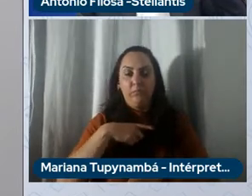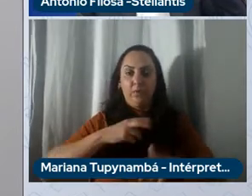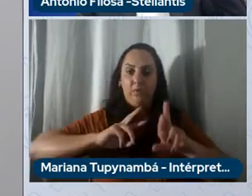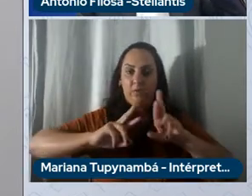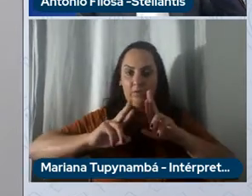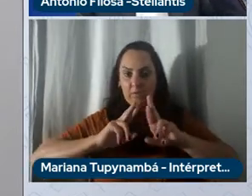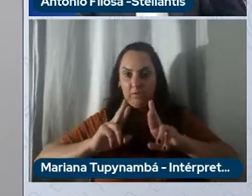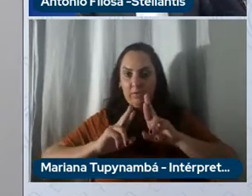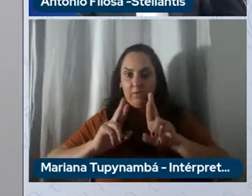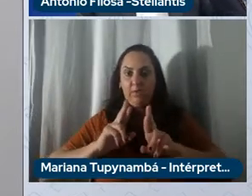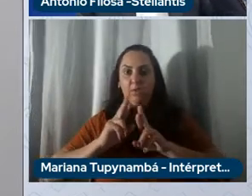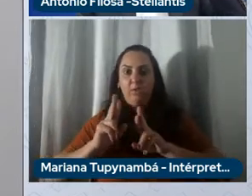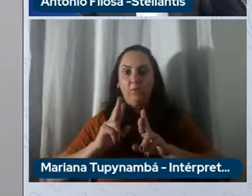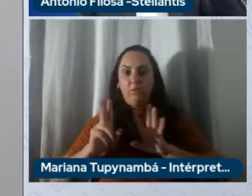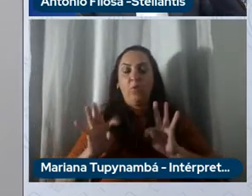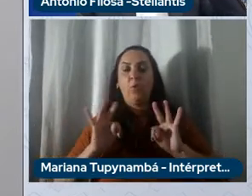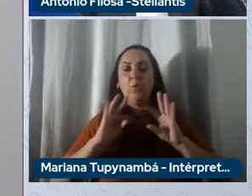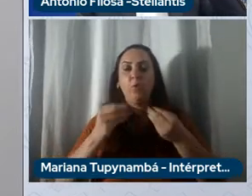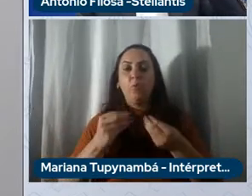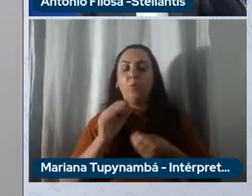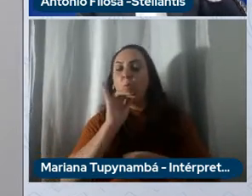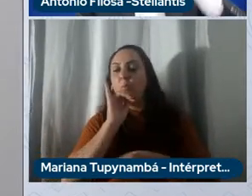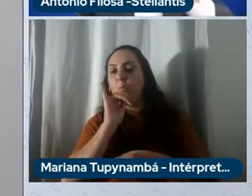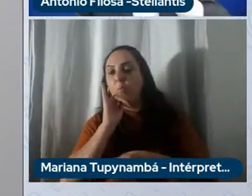questão das cargas das baterias